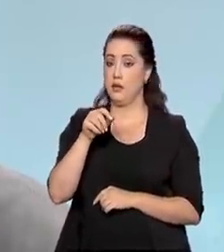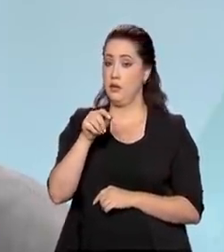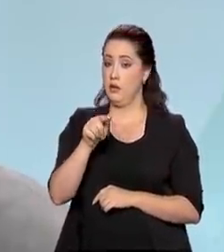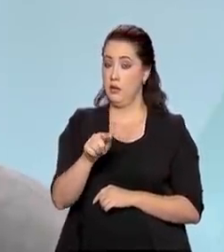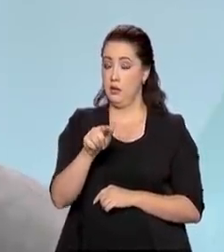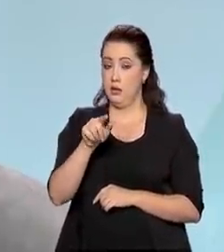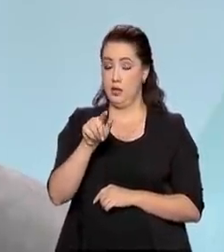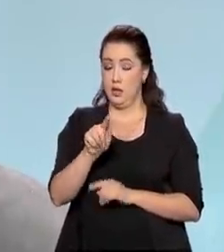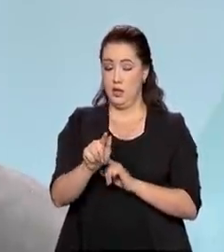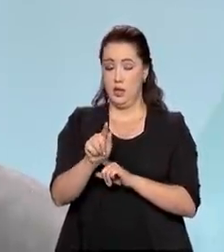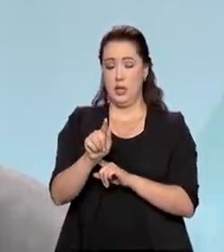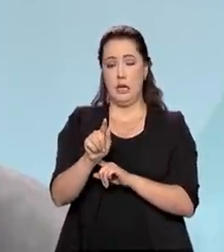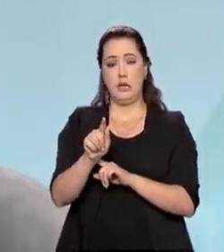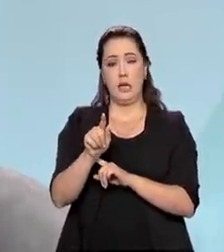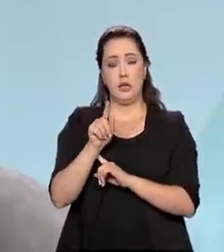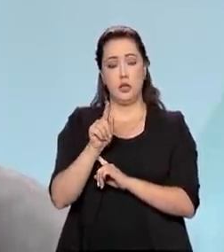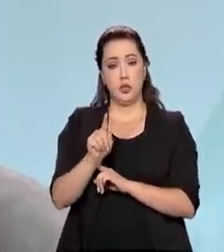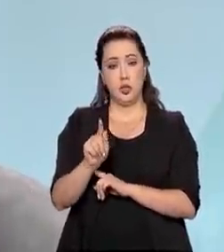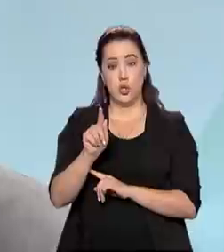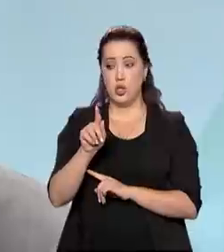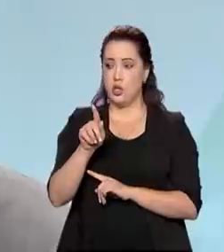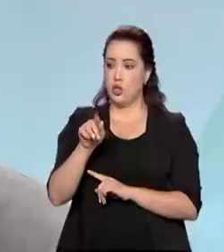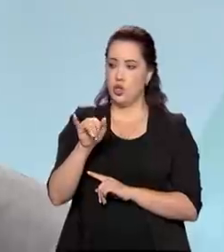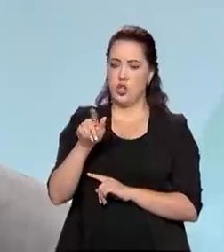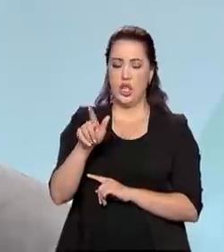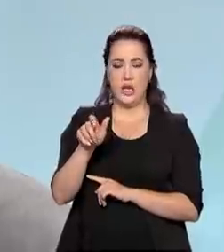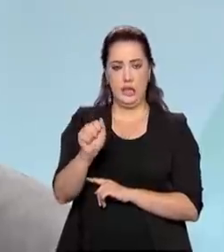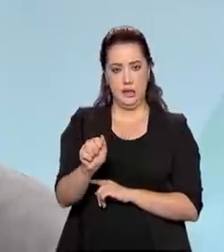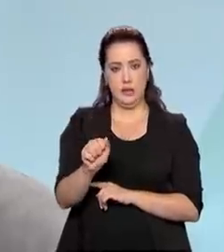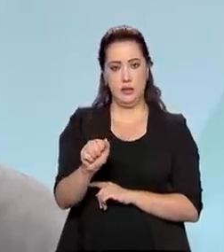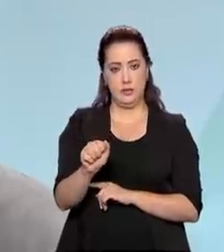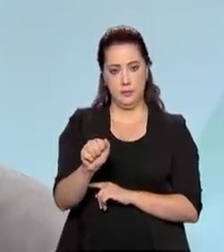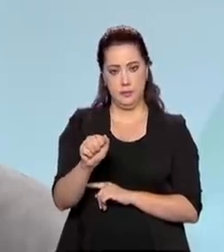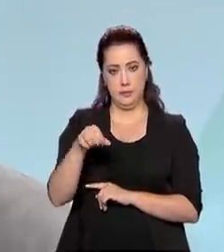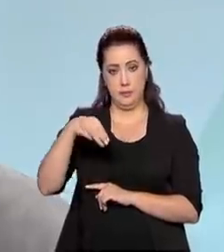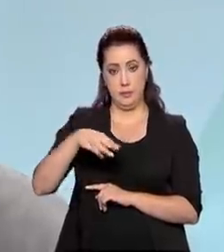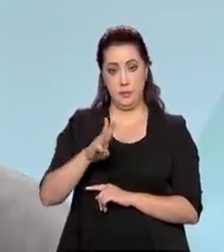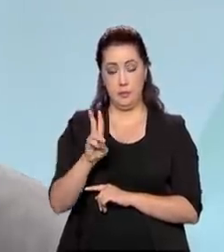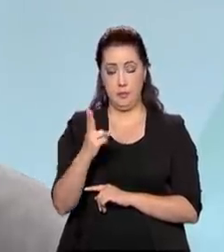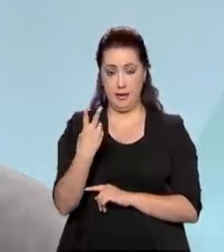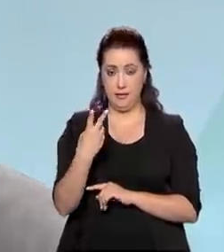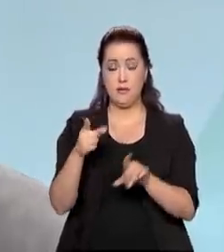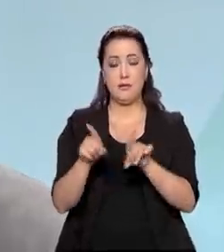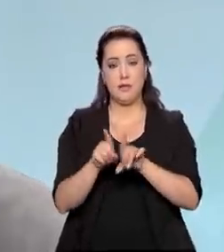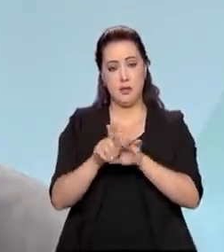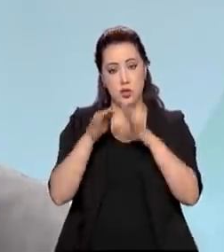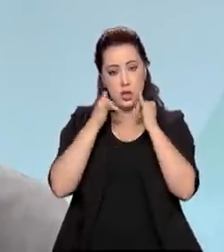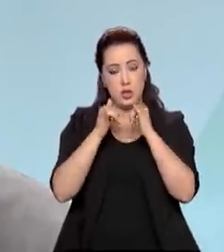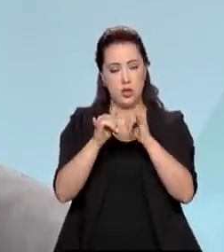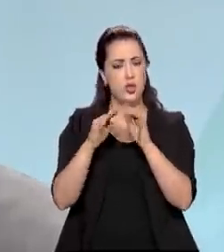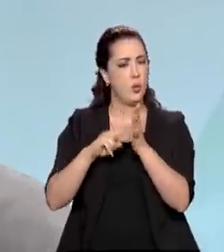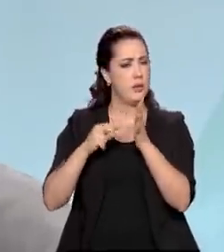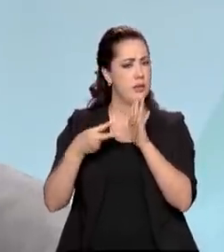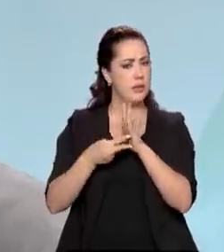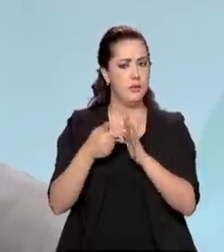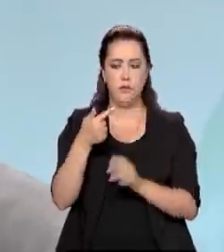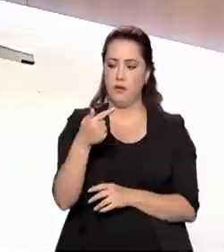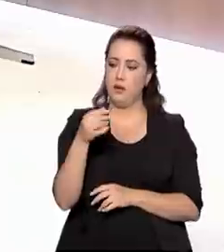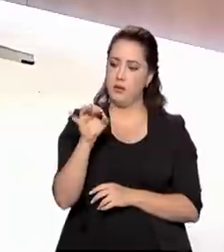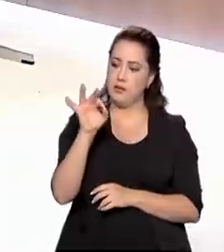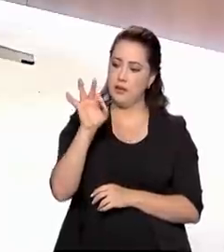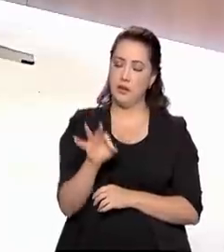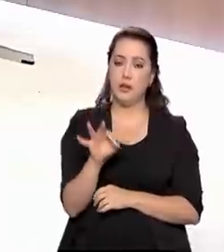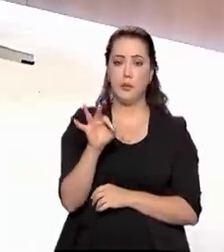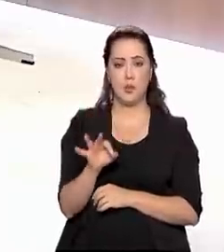instalada. O significa isso? Isso significa 70% da capacidade instalada de Itaipu,